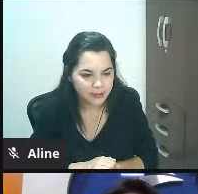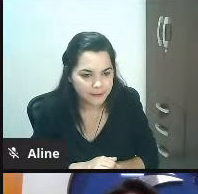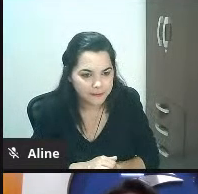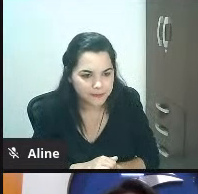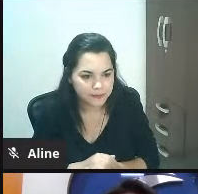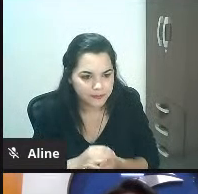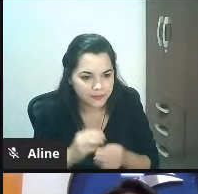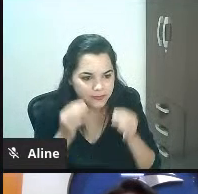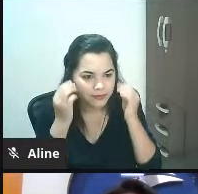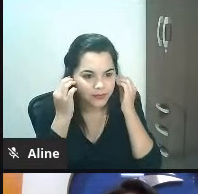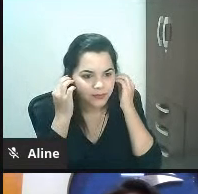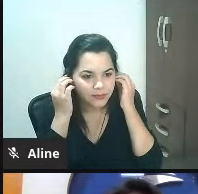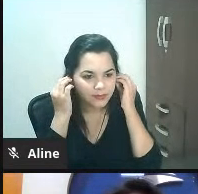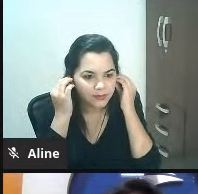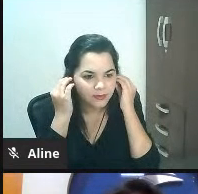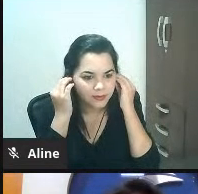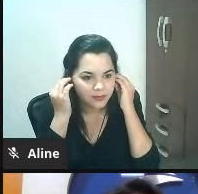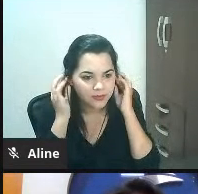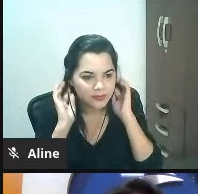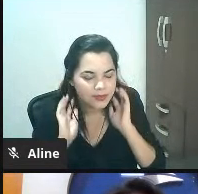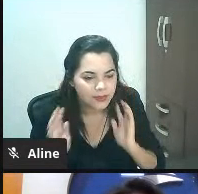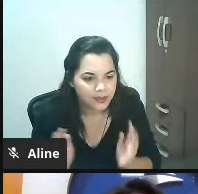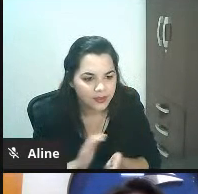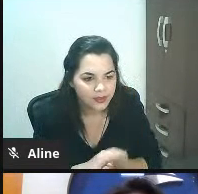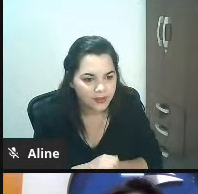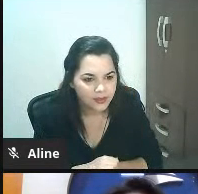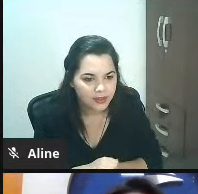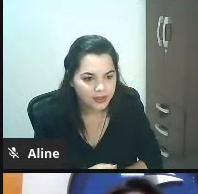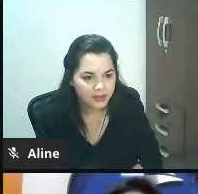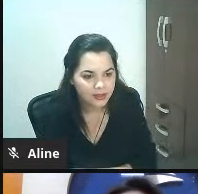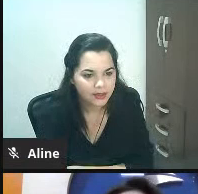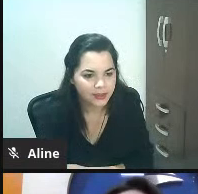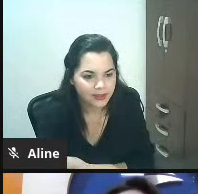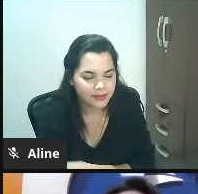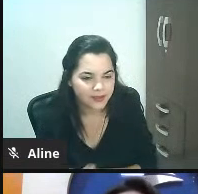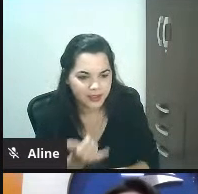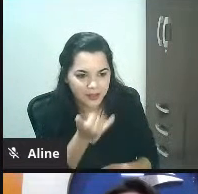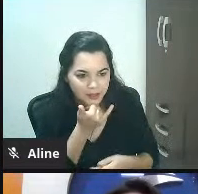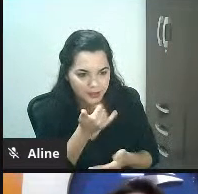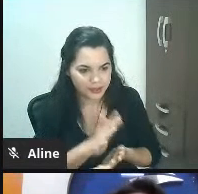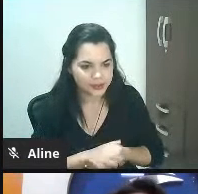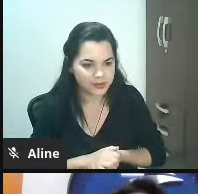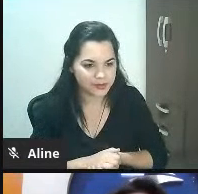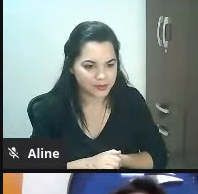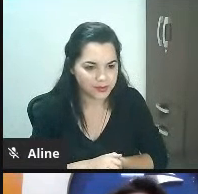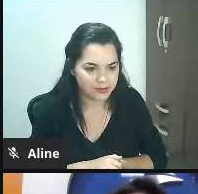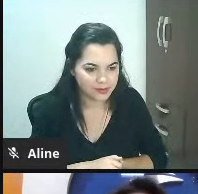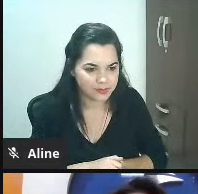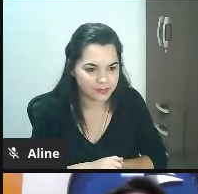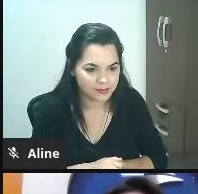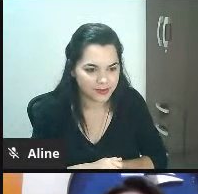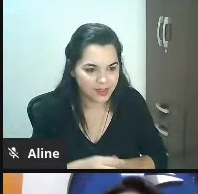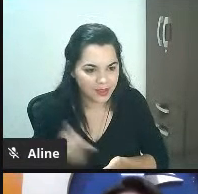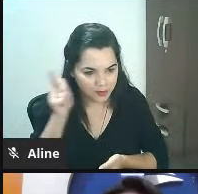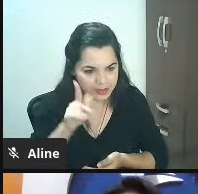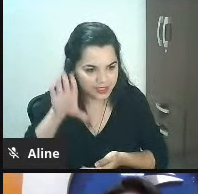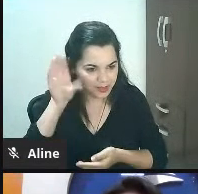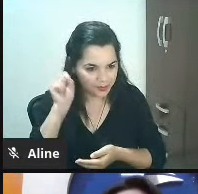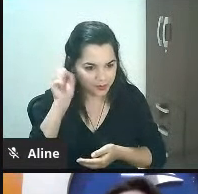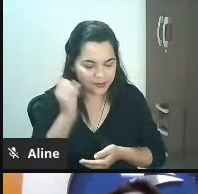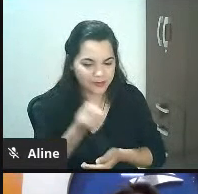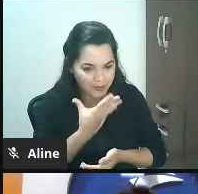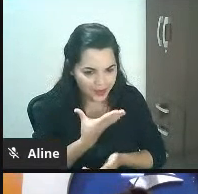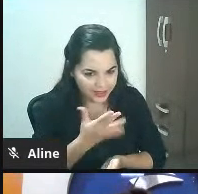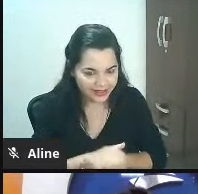o seu microfone está fechado desculpa agora abriu agora agora abriu